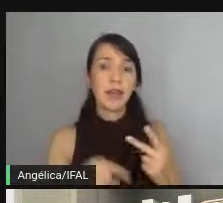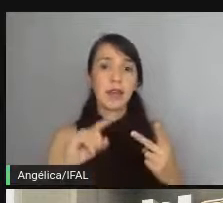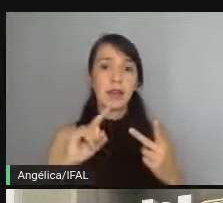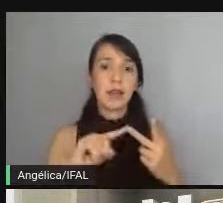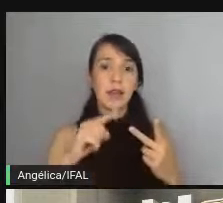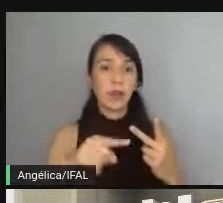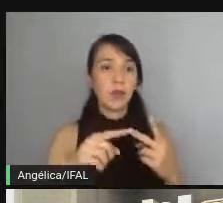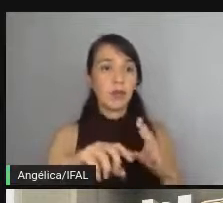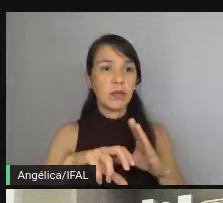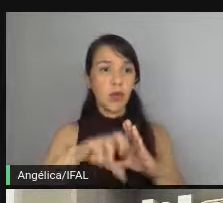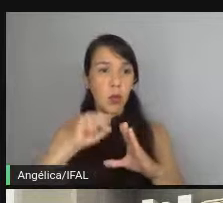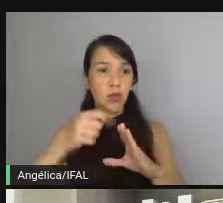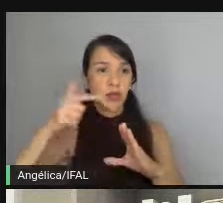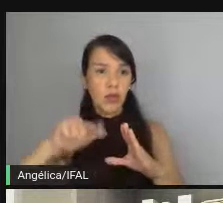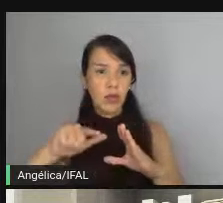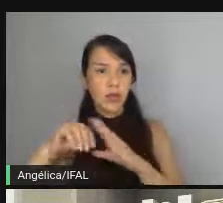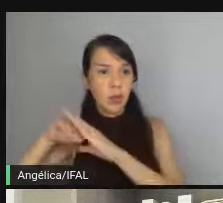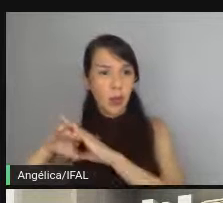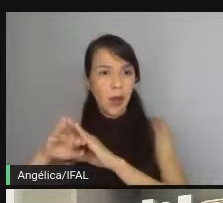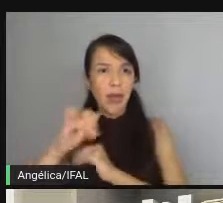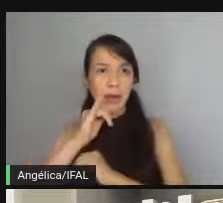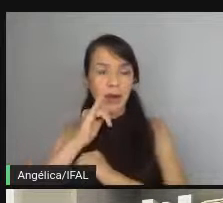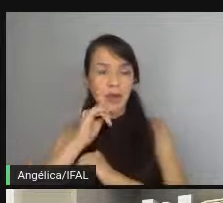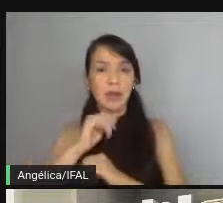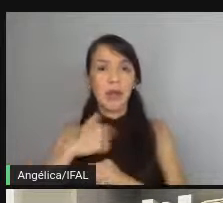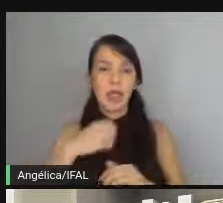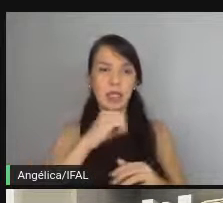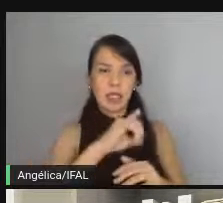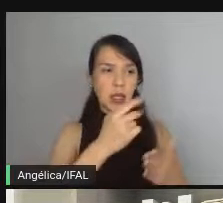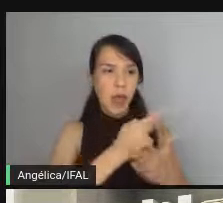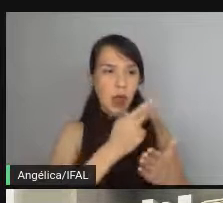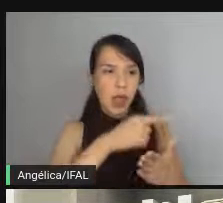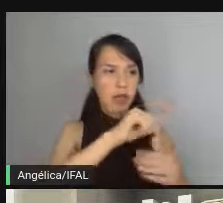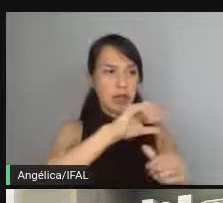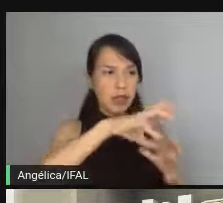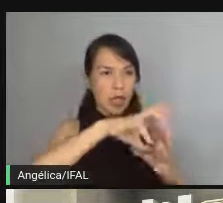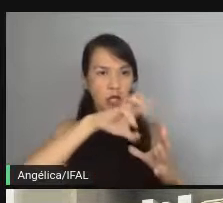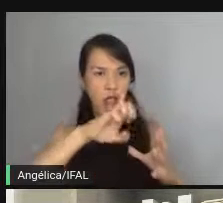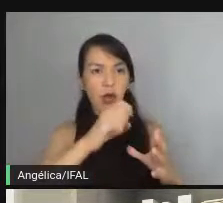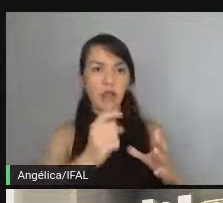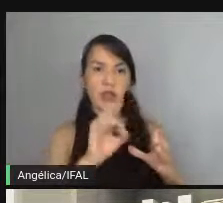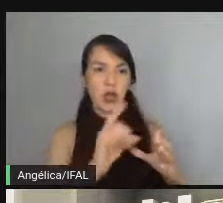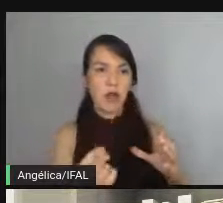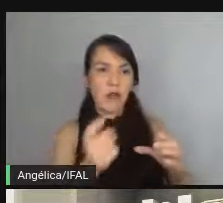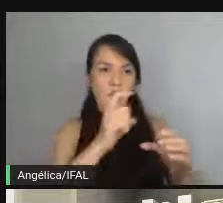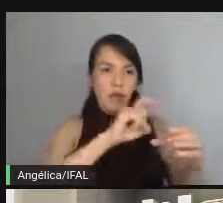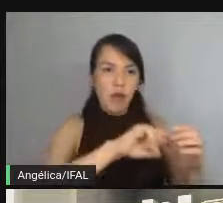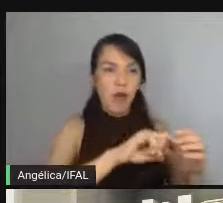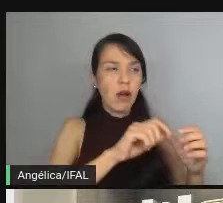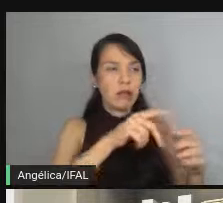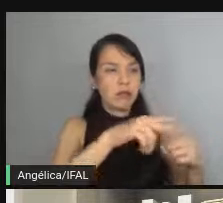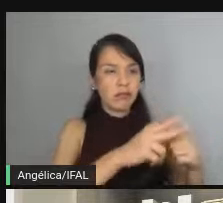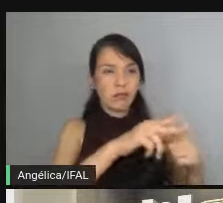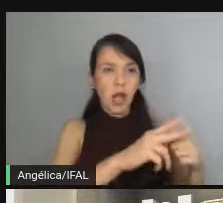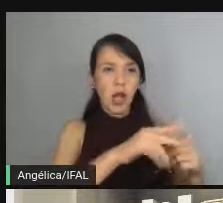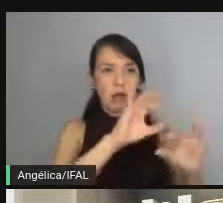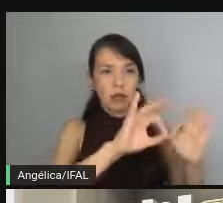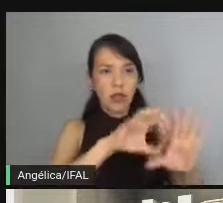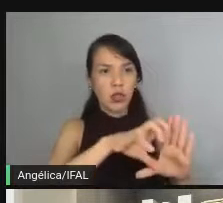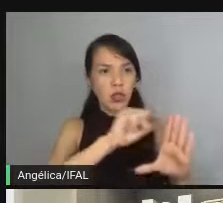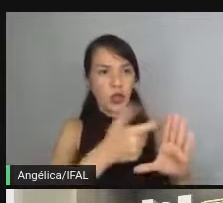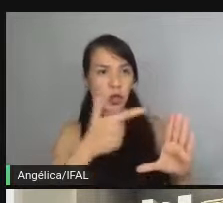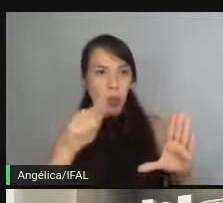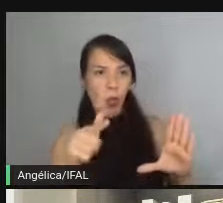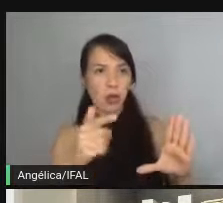aquele backupzinho, backup no sentido de pô, beleza, se eu errei fazendo essa extração, só volta, faz ele passar de novo e tenta extrair de outra